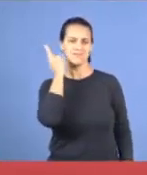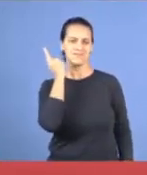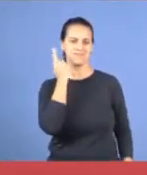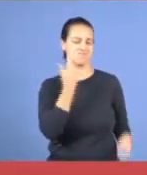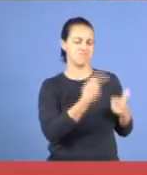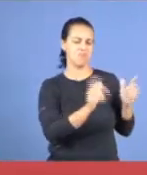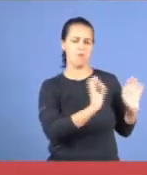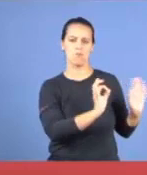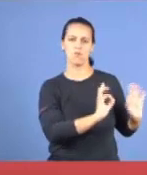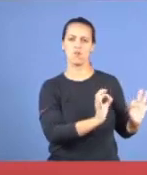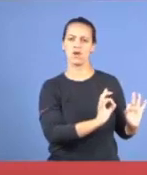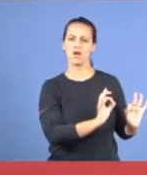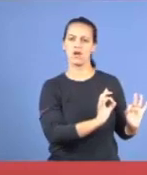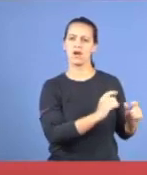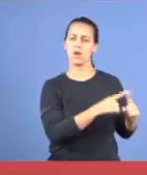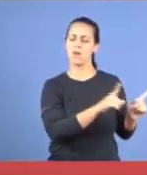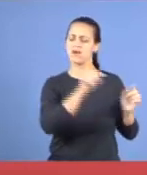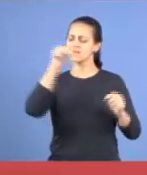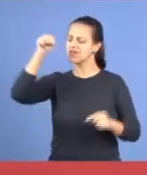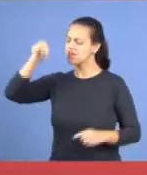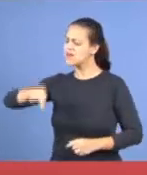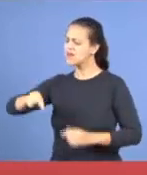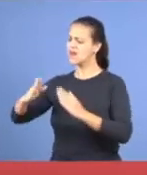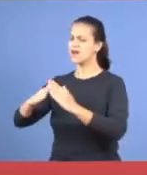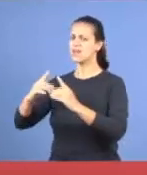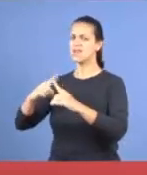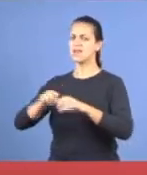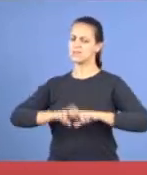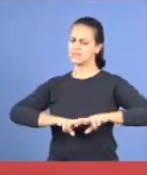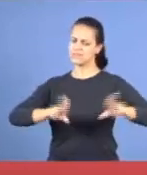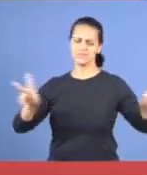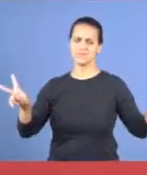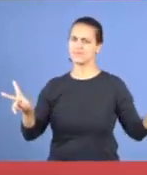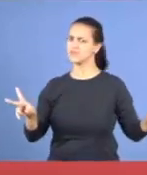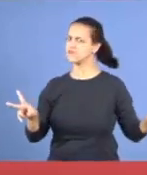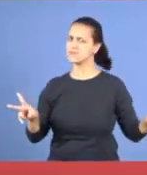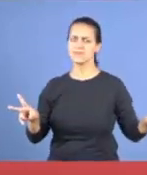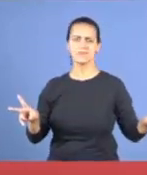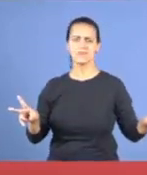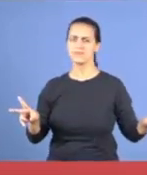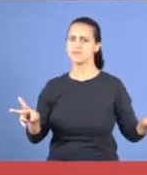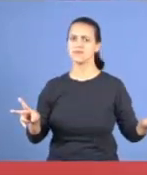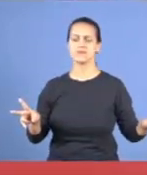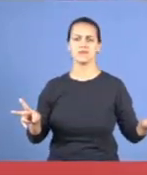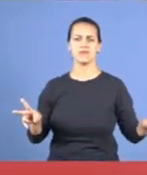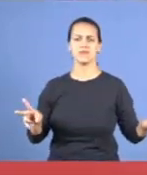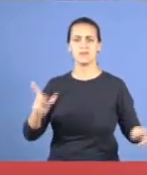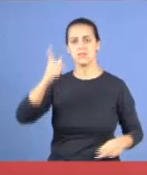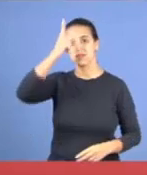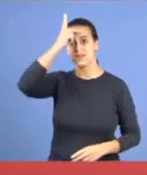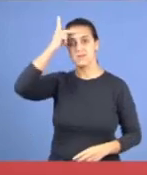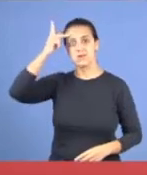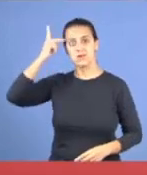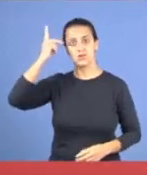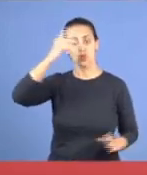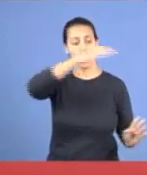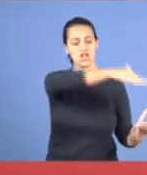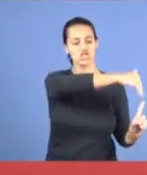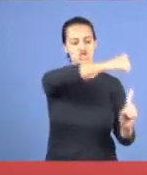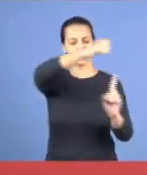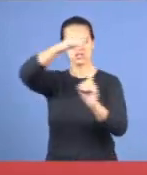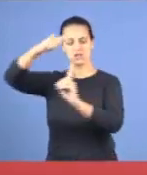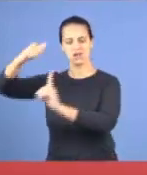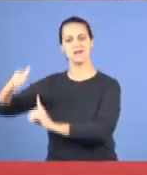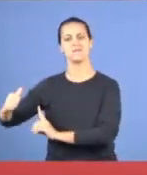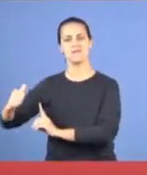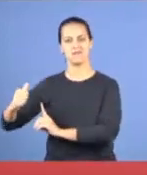agora, a igreja, a palavra, não é, igreja, é aqueles que foram chamados, para fora do mundo,